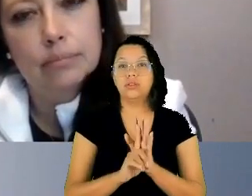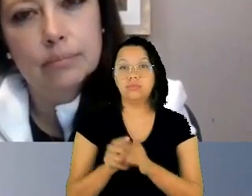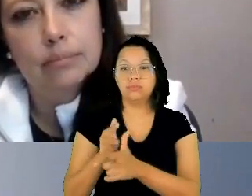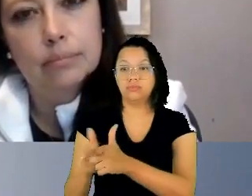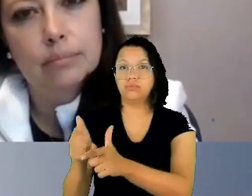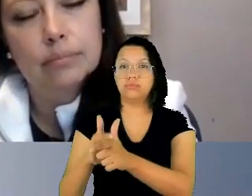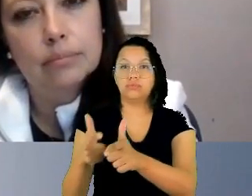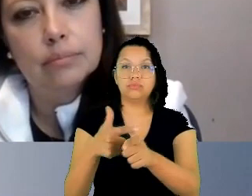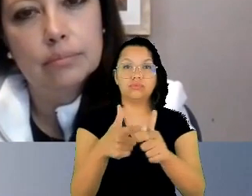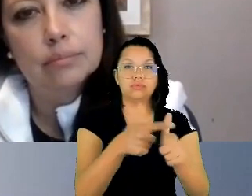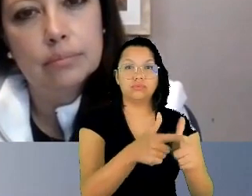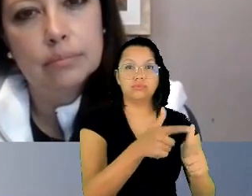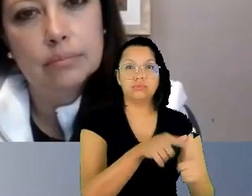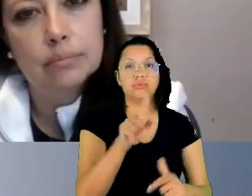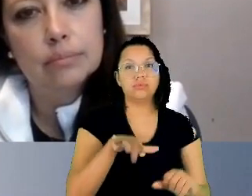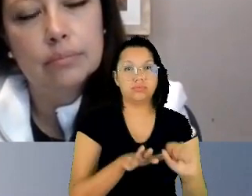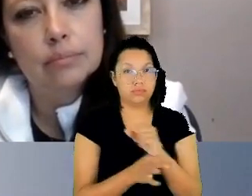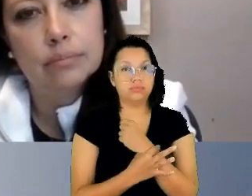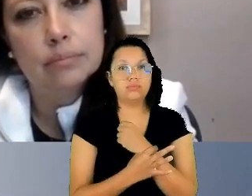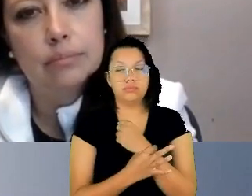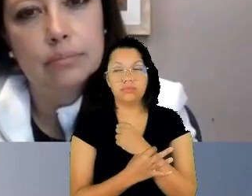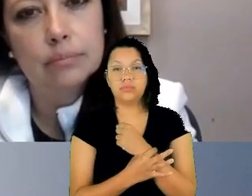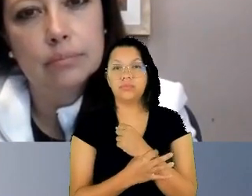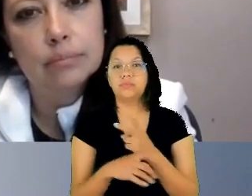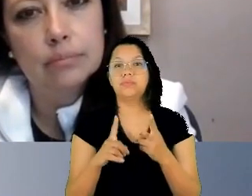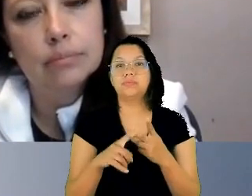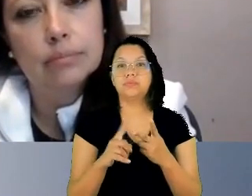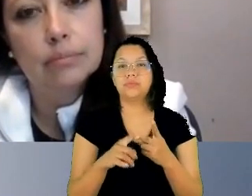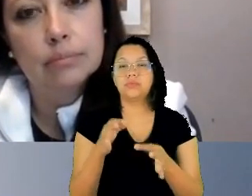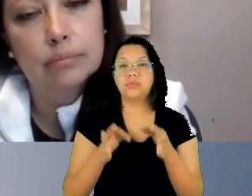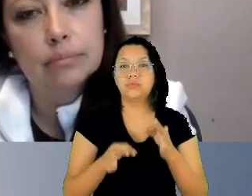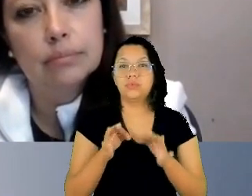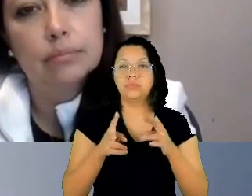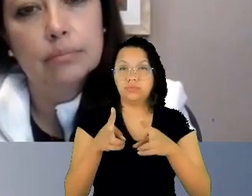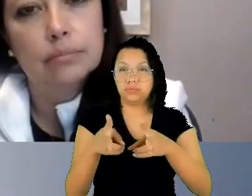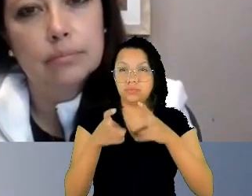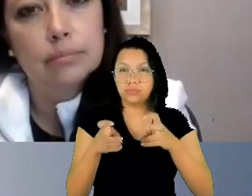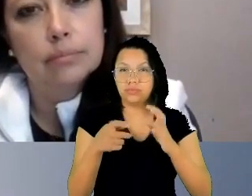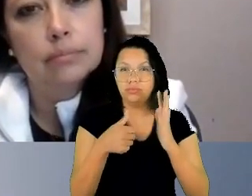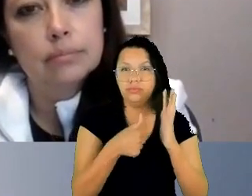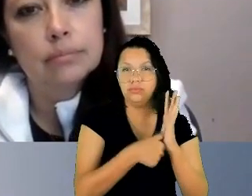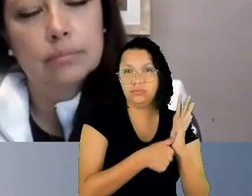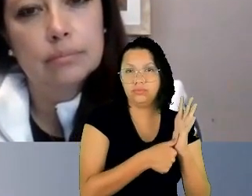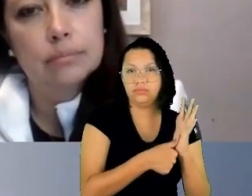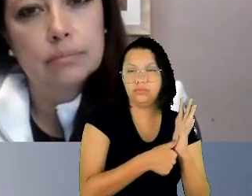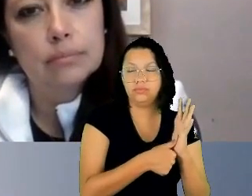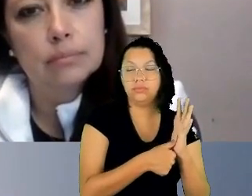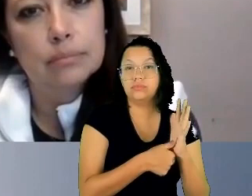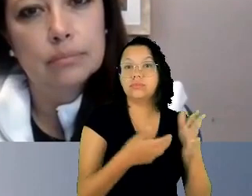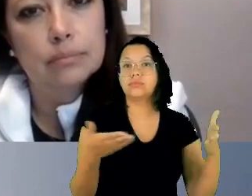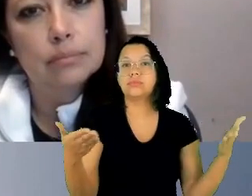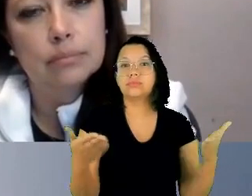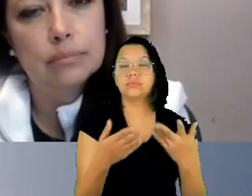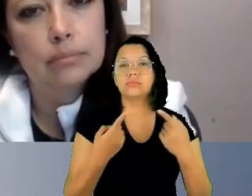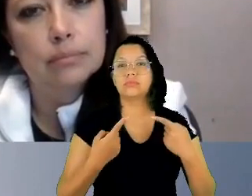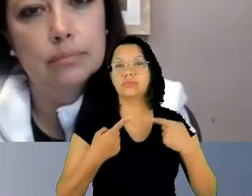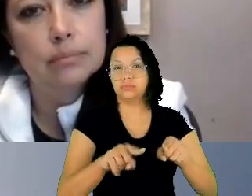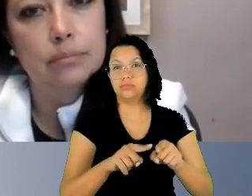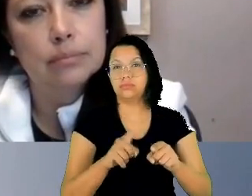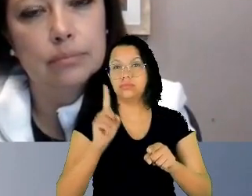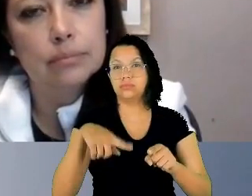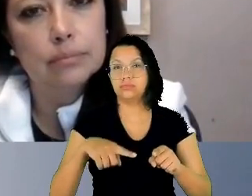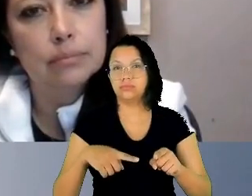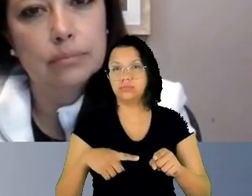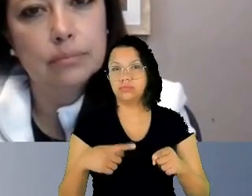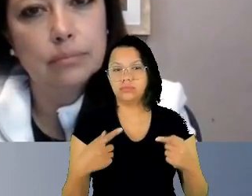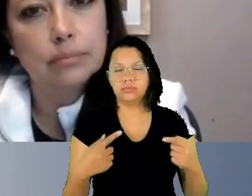A justiça como reconhecimento de identidades e aqui o desafio é o combate à injustiça cultural dos preconceitos